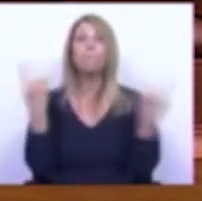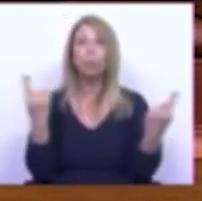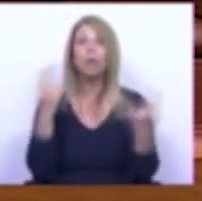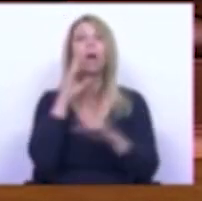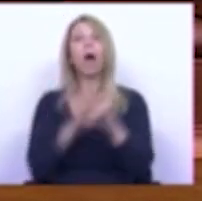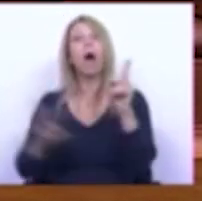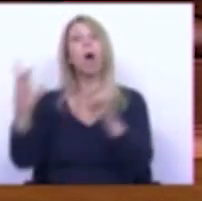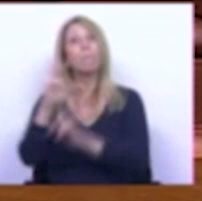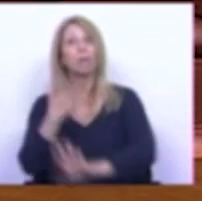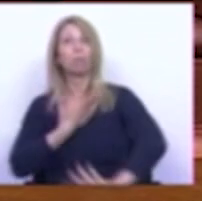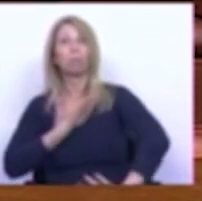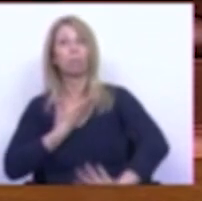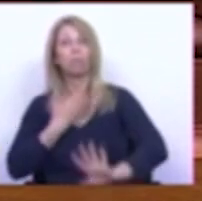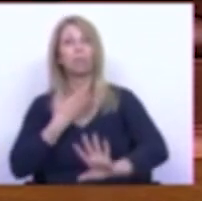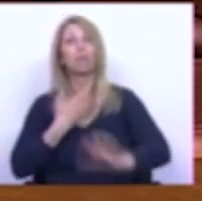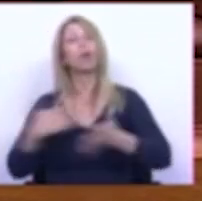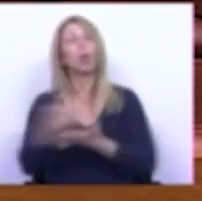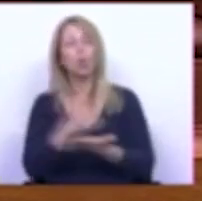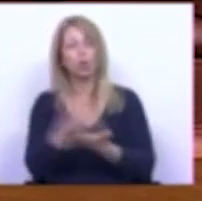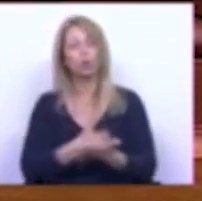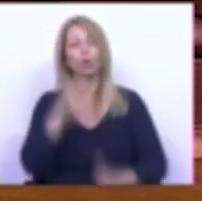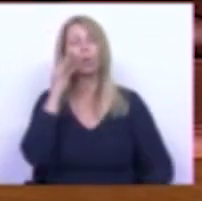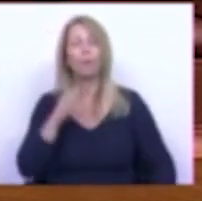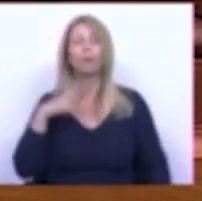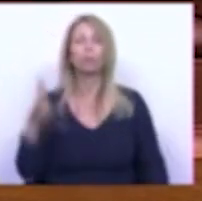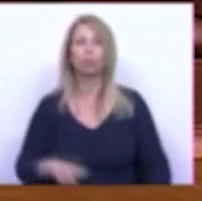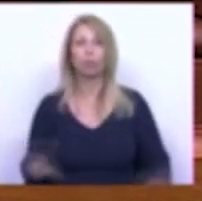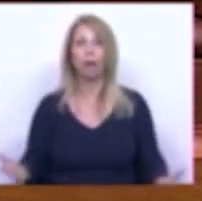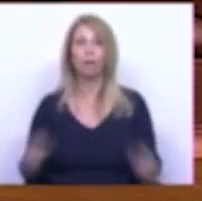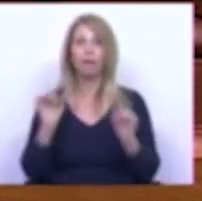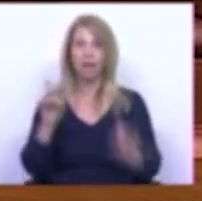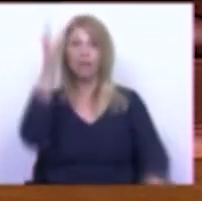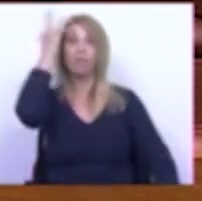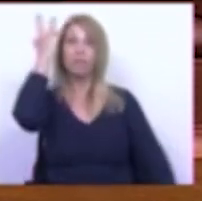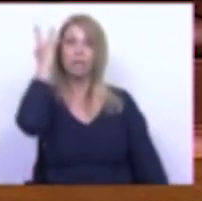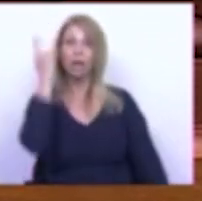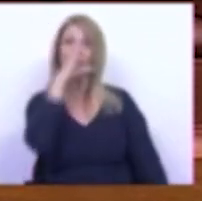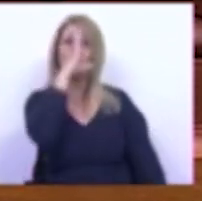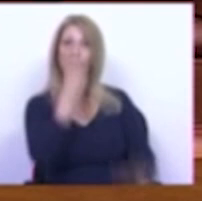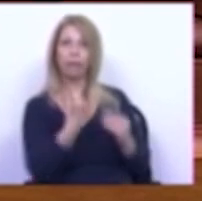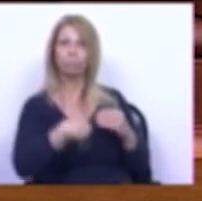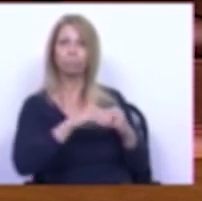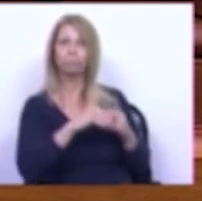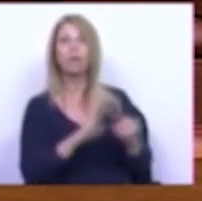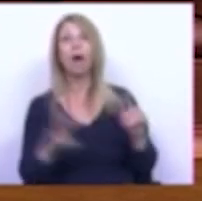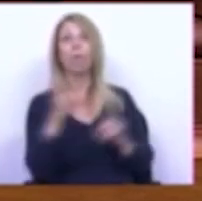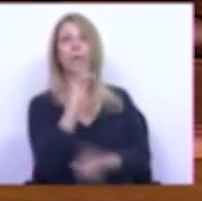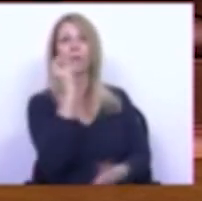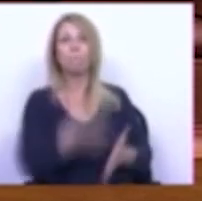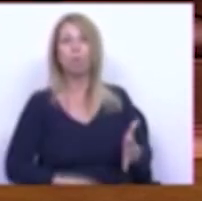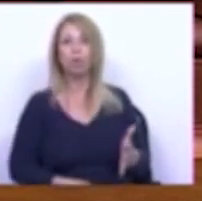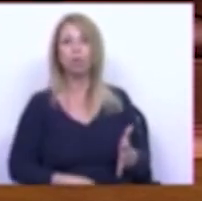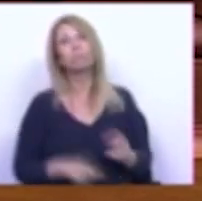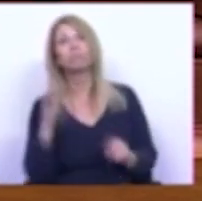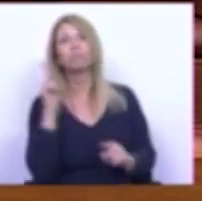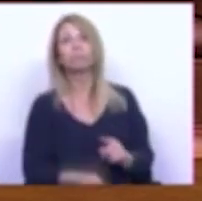dividendos do Banco de Portugal A estas facilidades o Governo sumou subidas nos impostos e fez